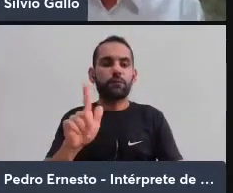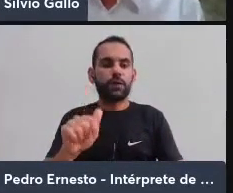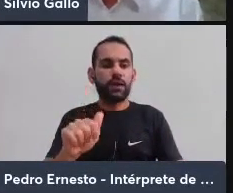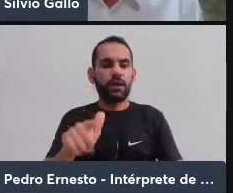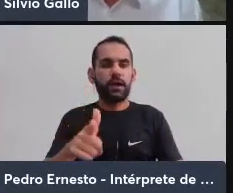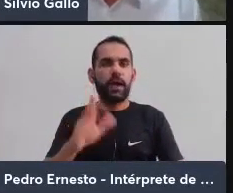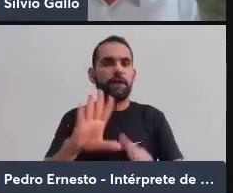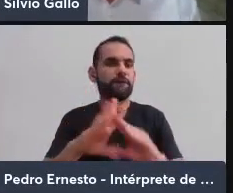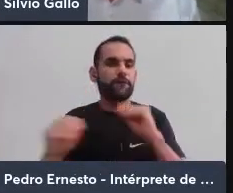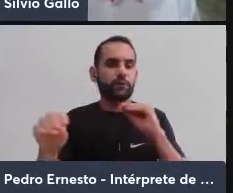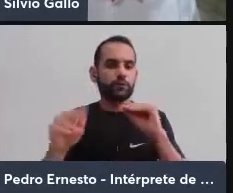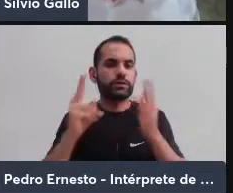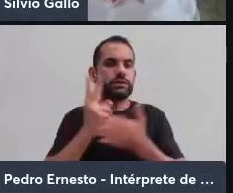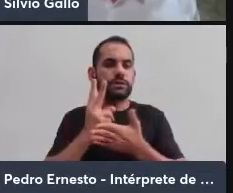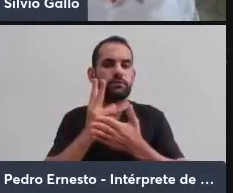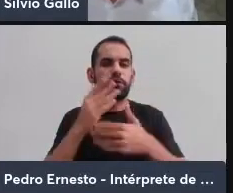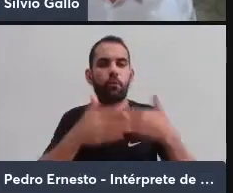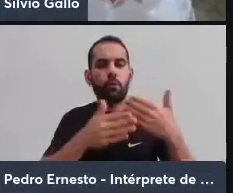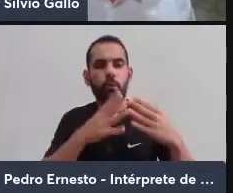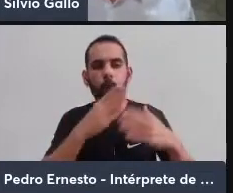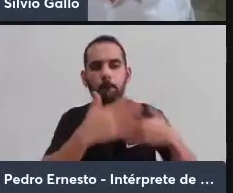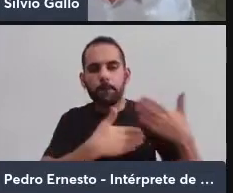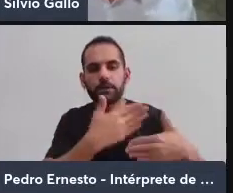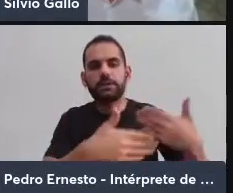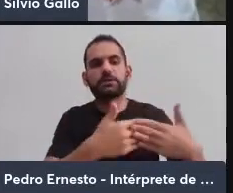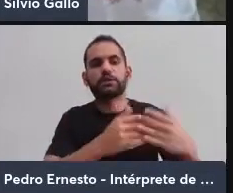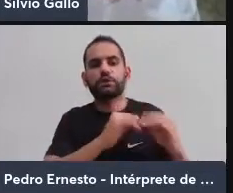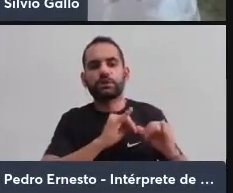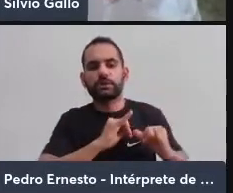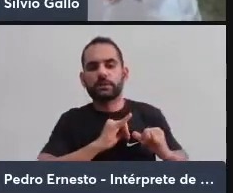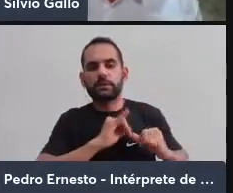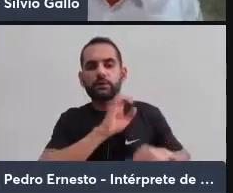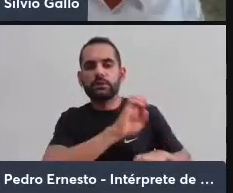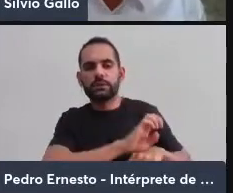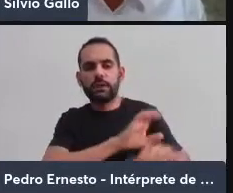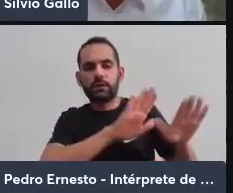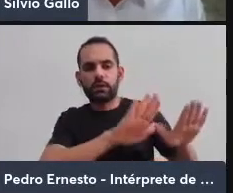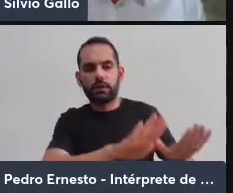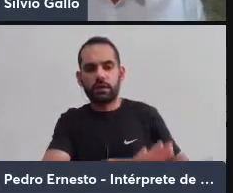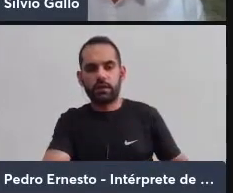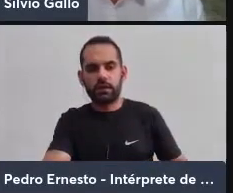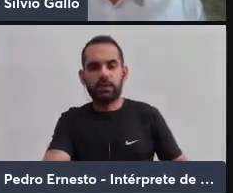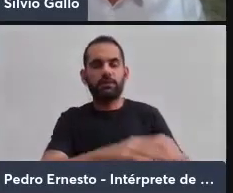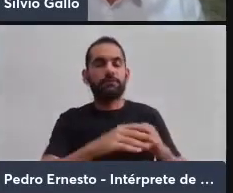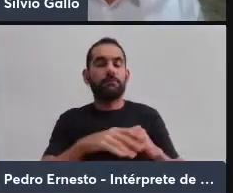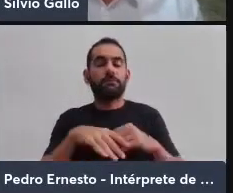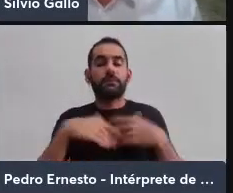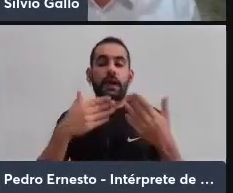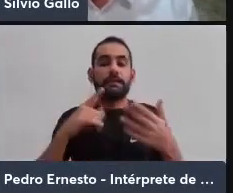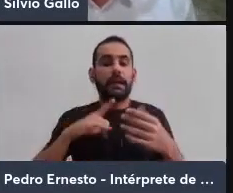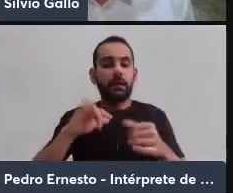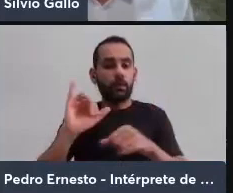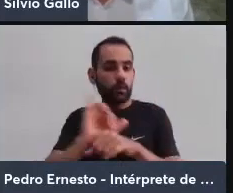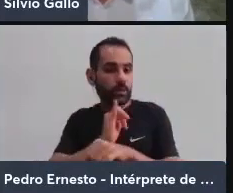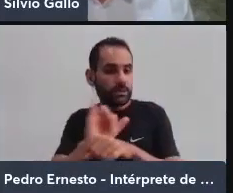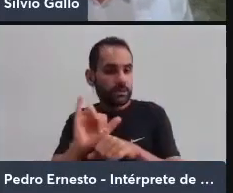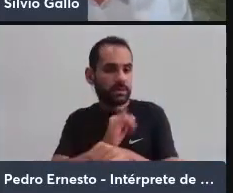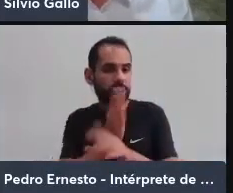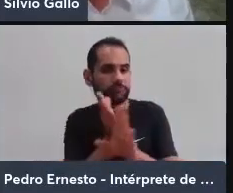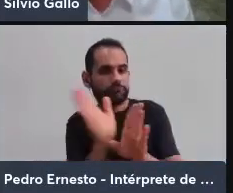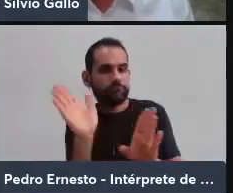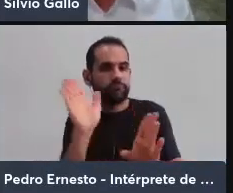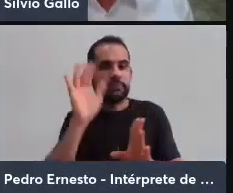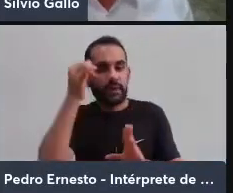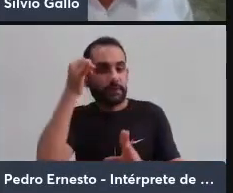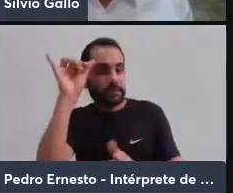de sedentarização que nós vemos com o Estado. Essas linhas de fuga vão nos mostrar que é possível evitar